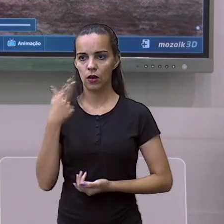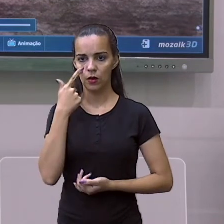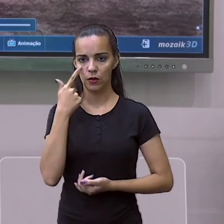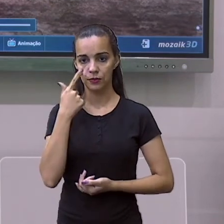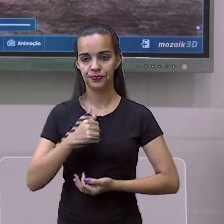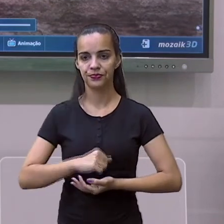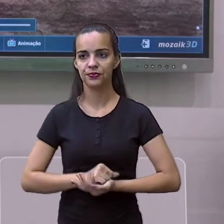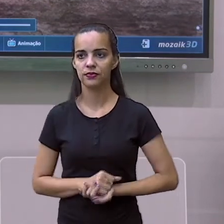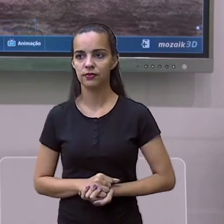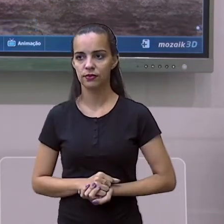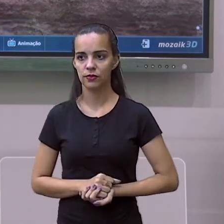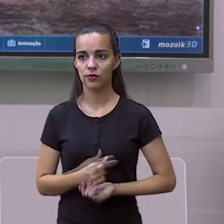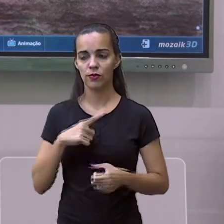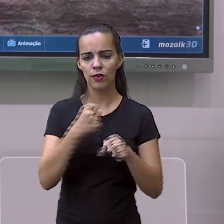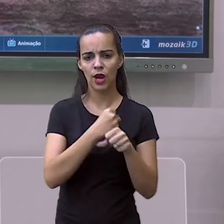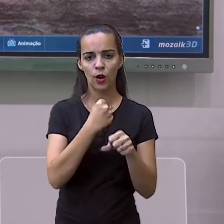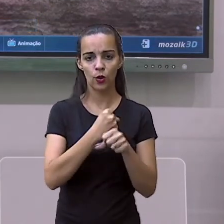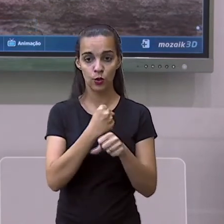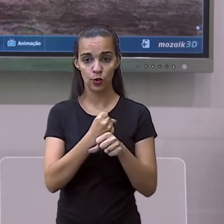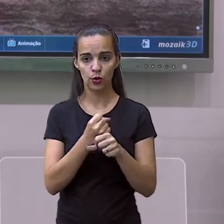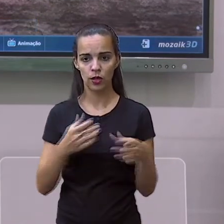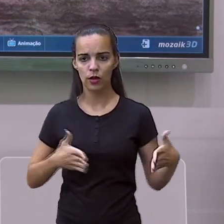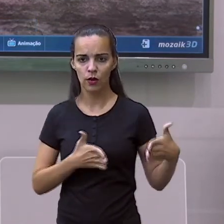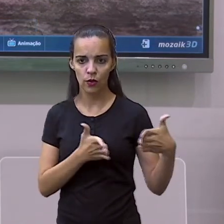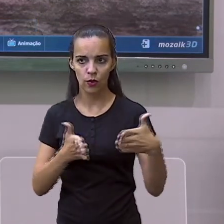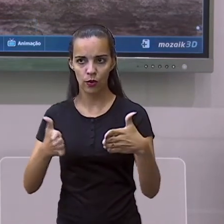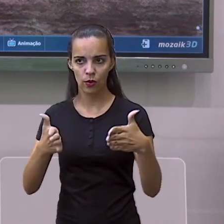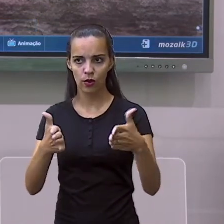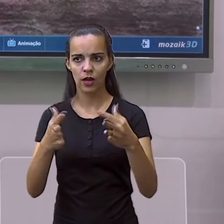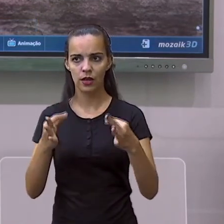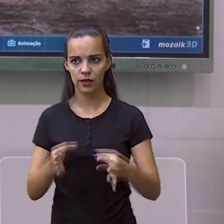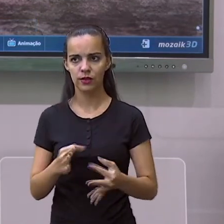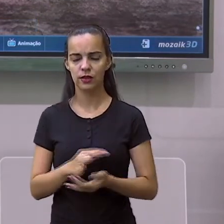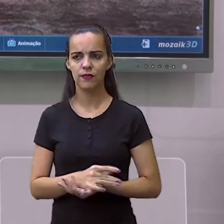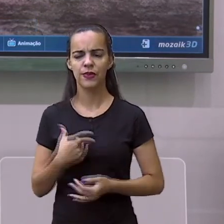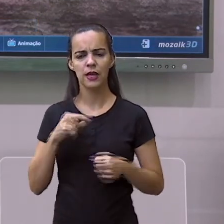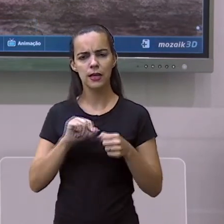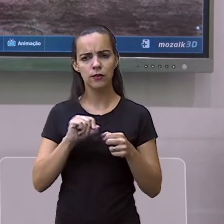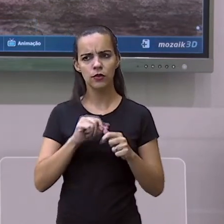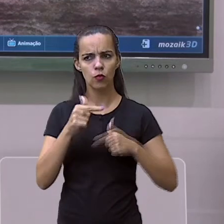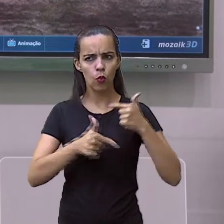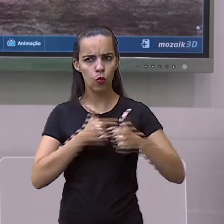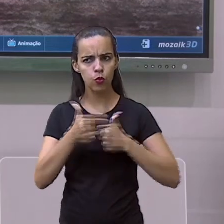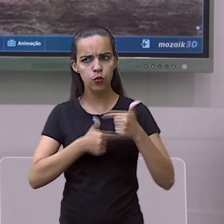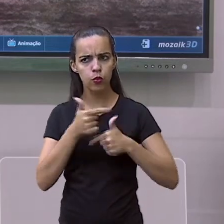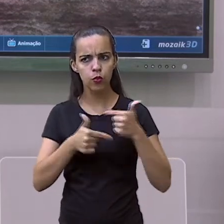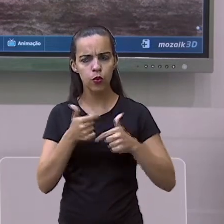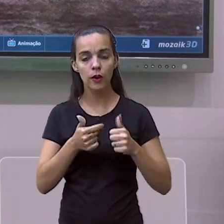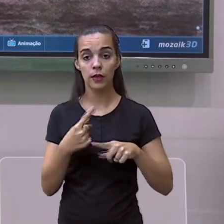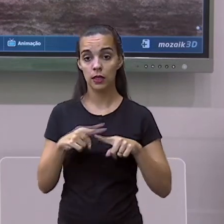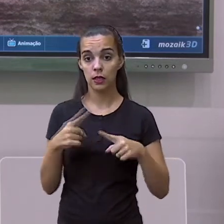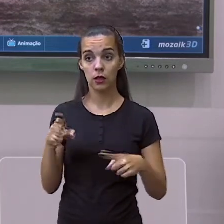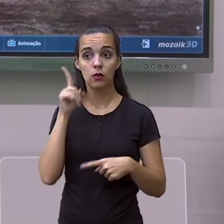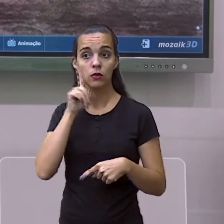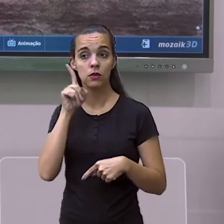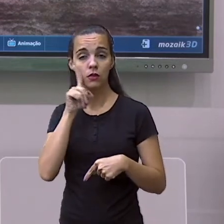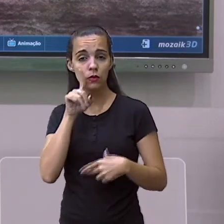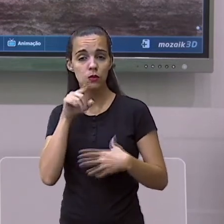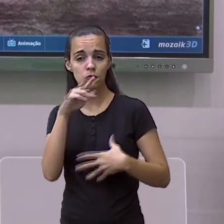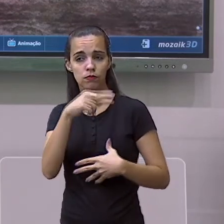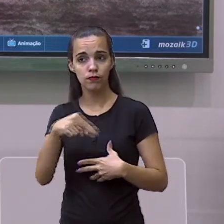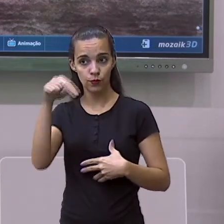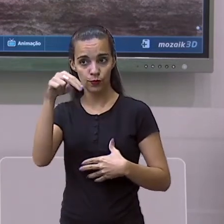construir essa rota. Quem conseguiu isso, esse feito, foram os norte-americanos e,